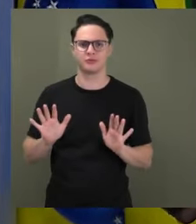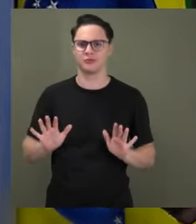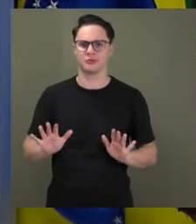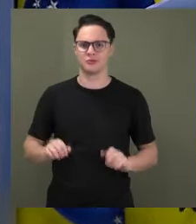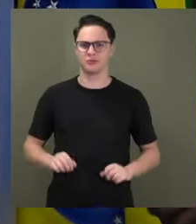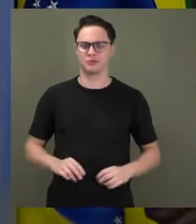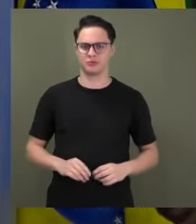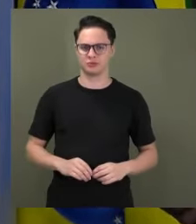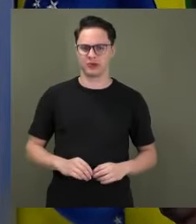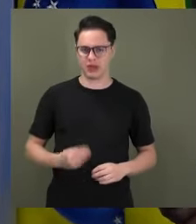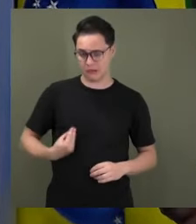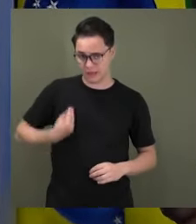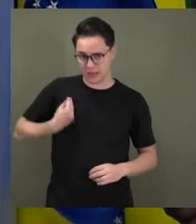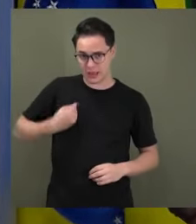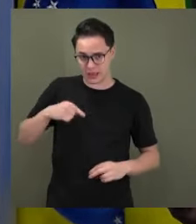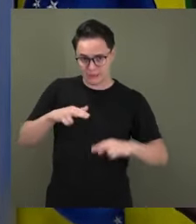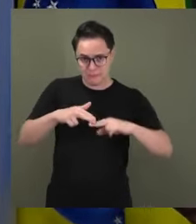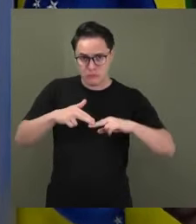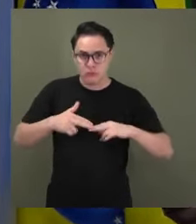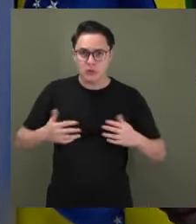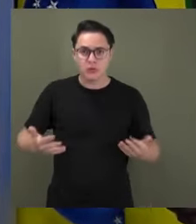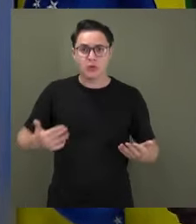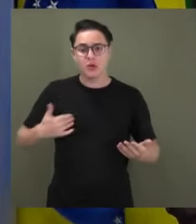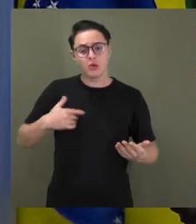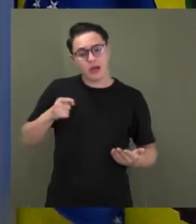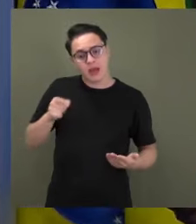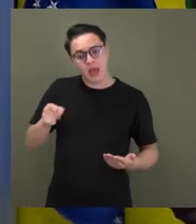Eu não estou aqui para isso. Estou aqui para servir.